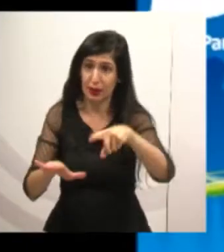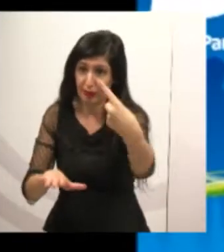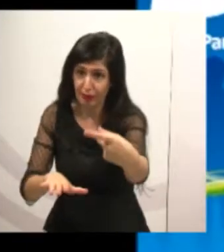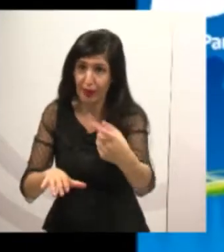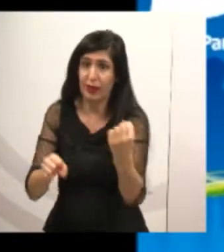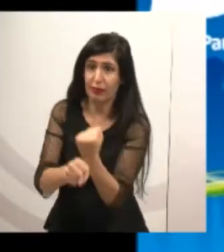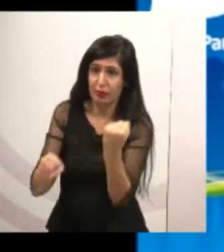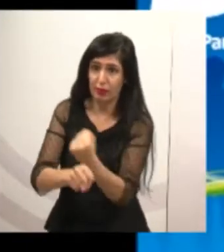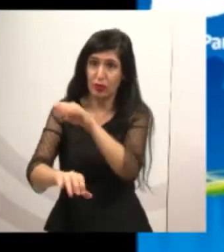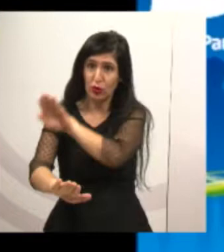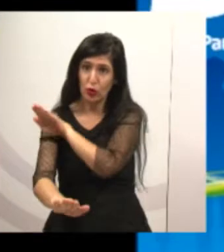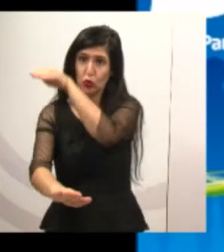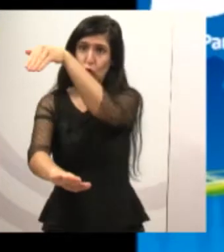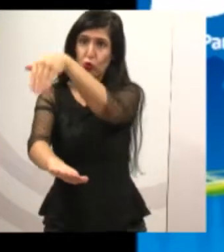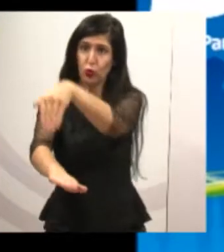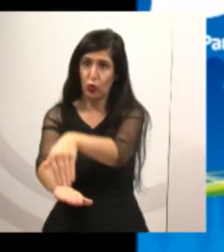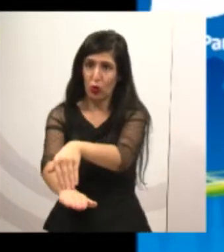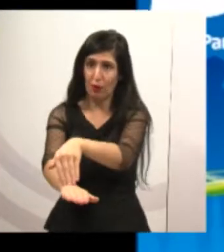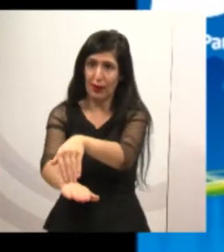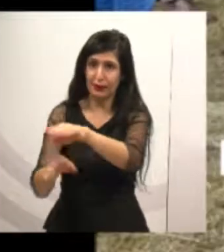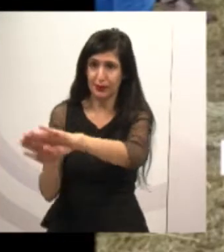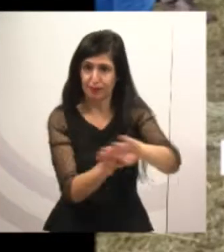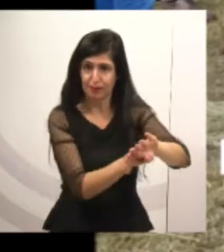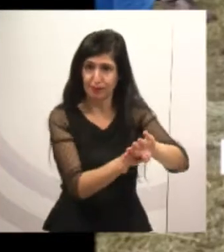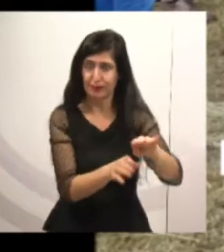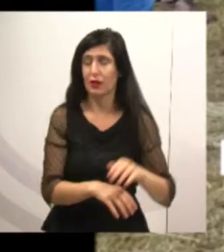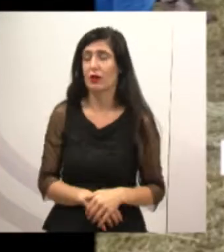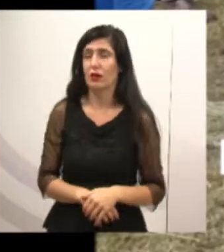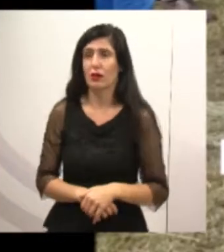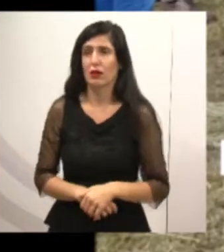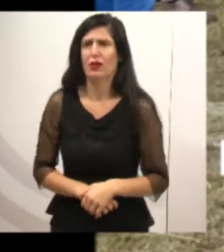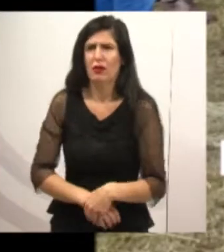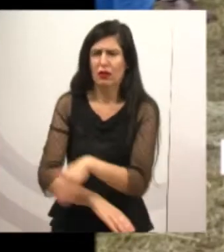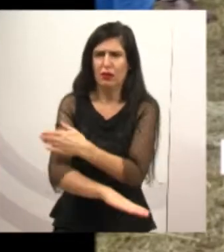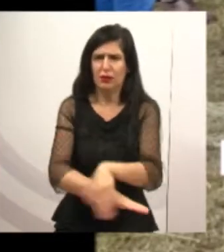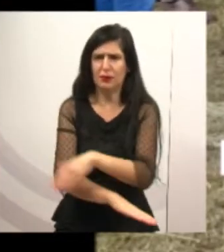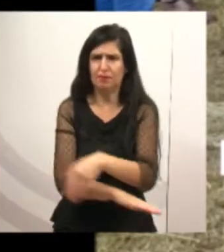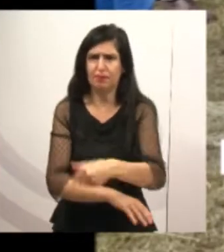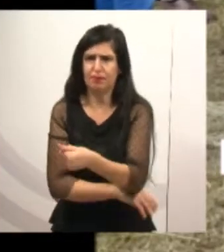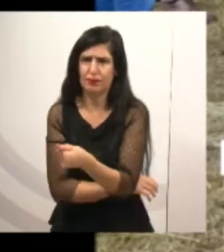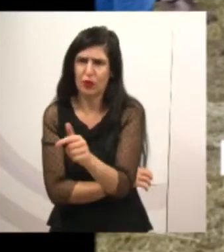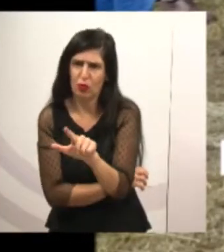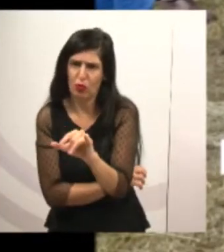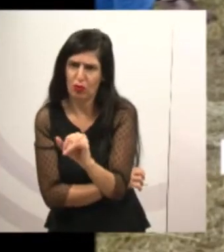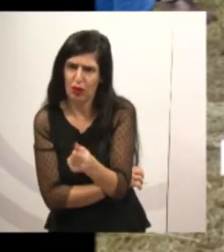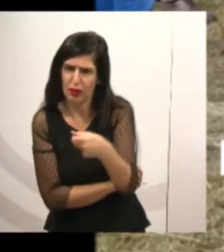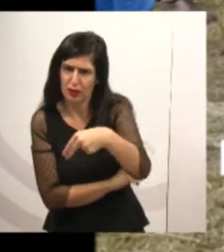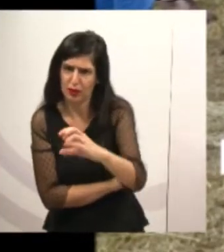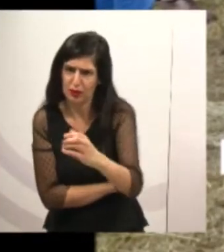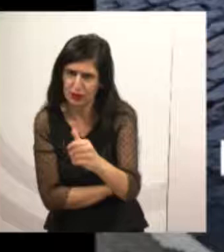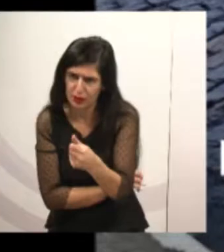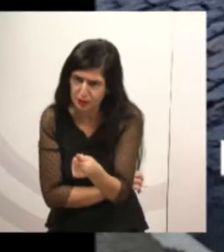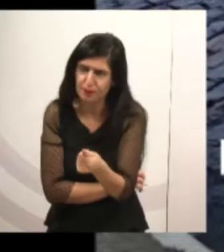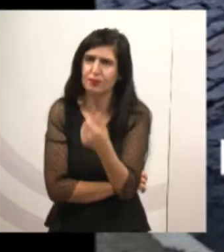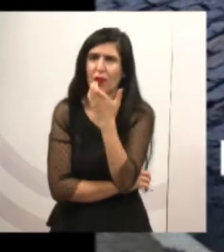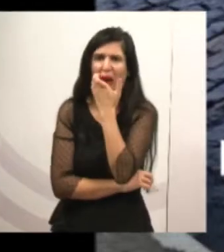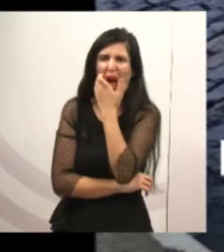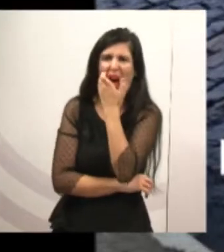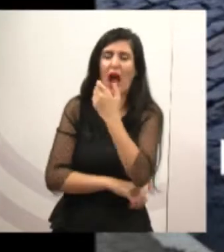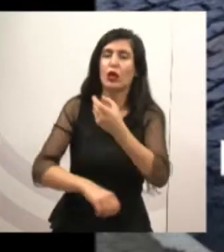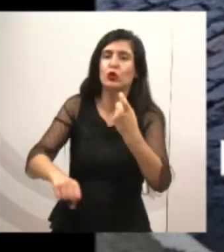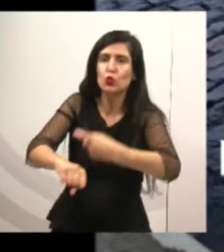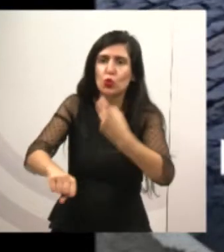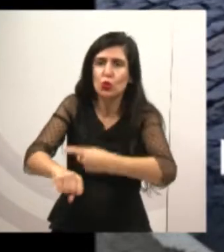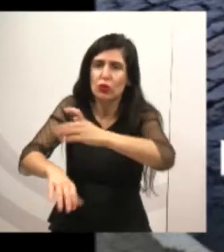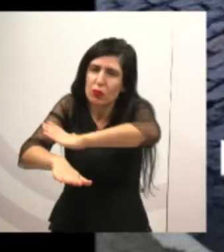Estive acompanhando o recapiamento da Rua Aliança, uma rua de importante ligação ali do Parque Santo Antônio até a Rua Barão